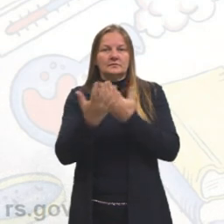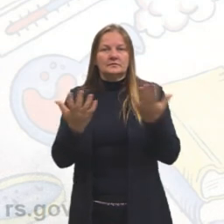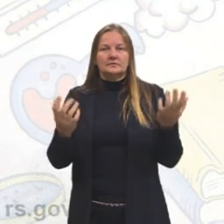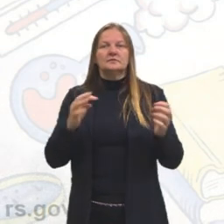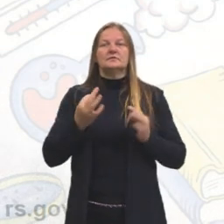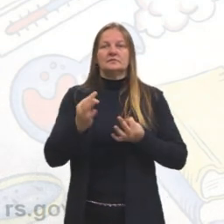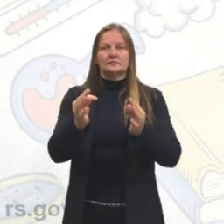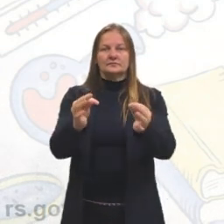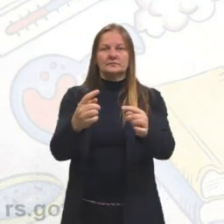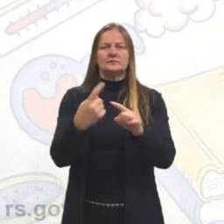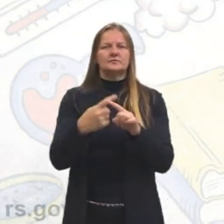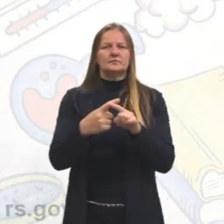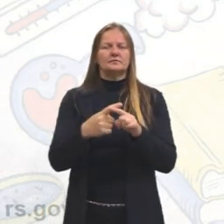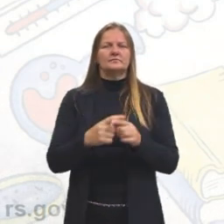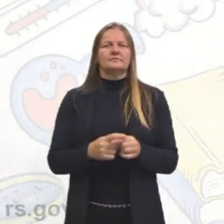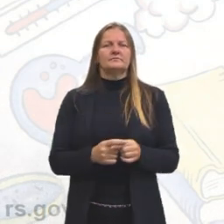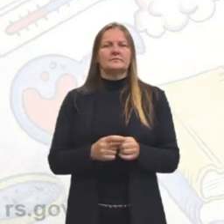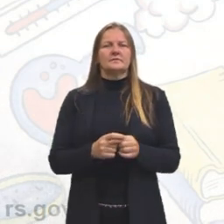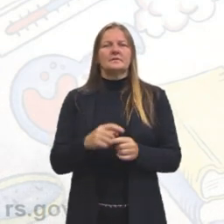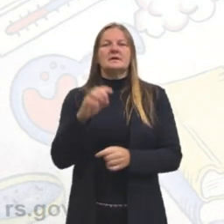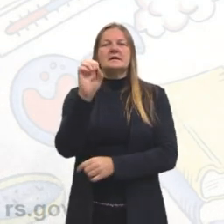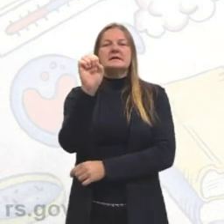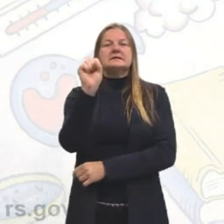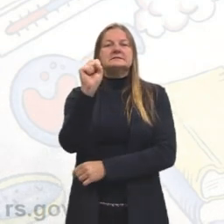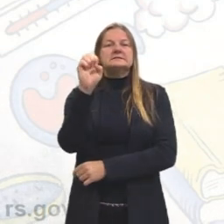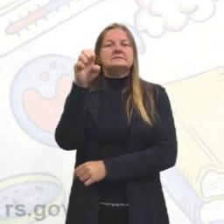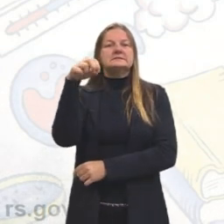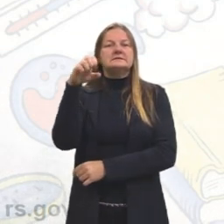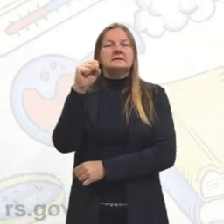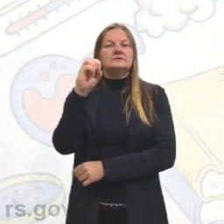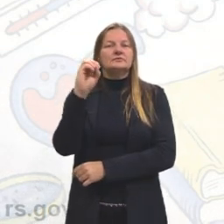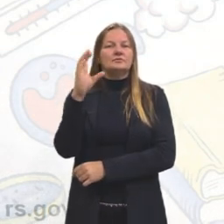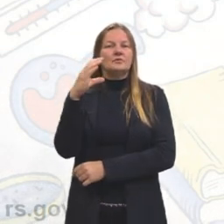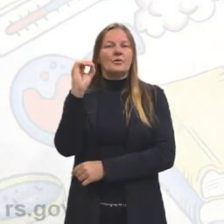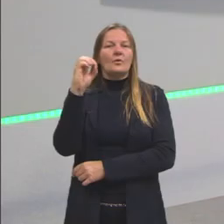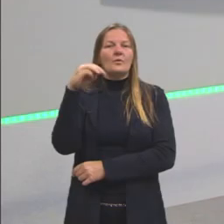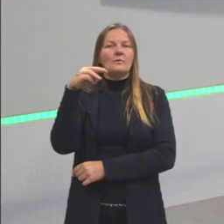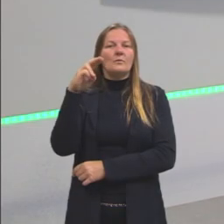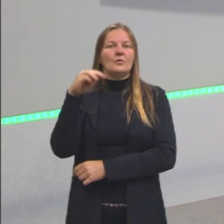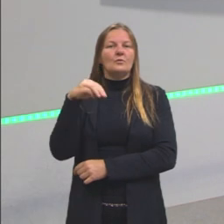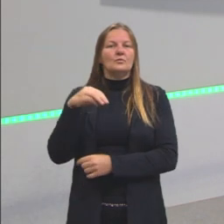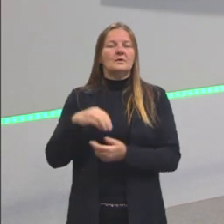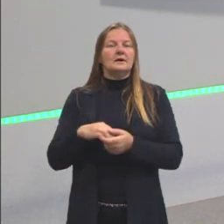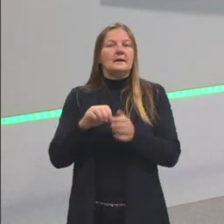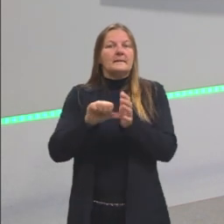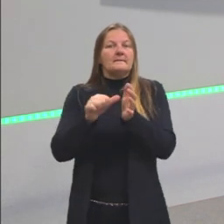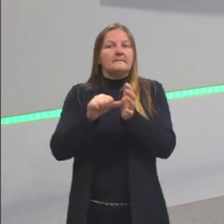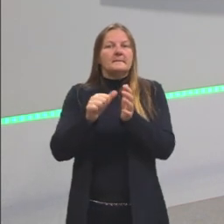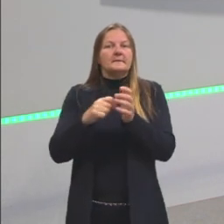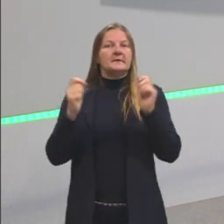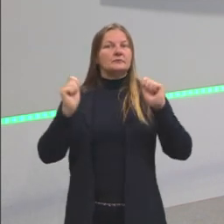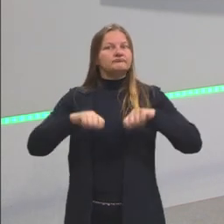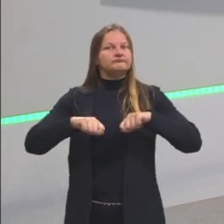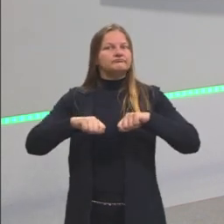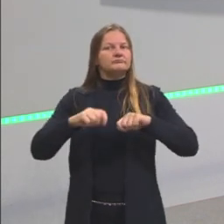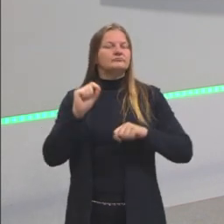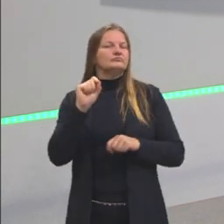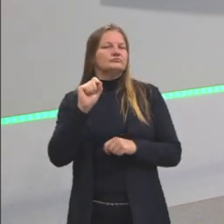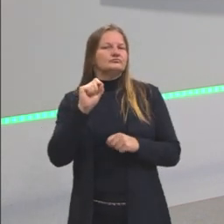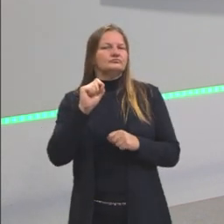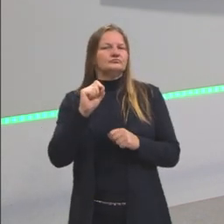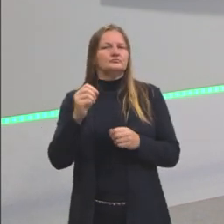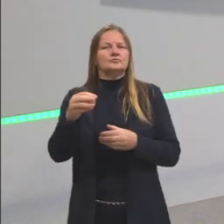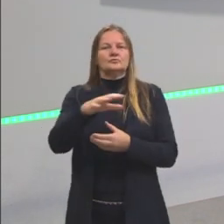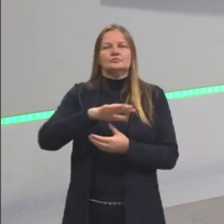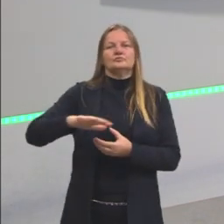tecnologias, é a questão do senso comum. Vejam que a nossa primeira competência, então, já embarca essa parte